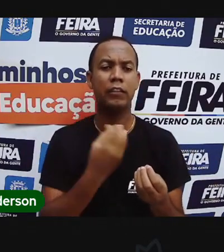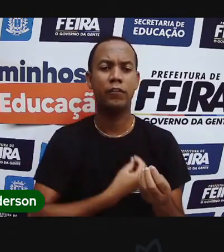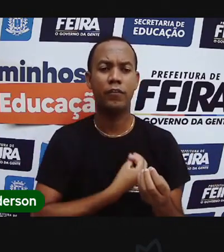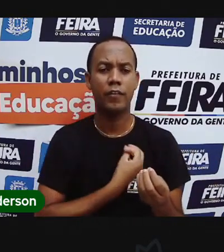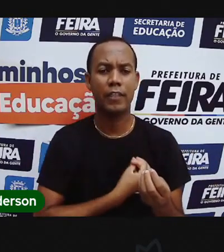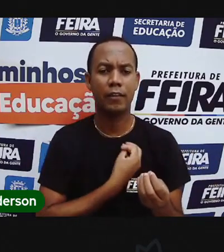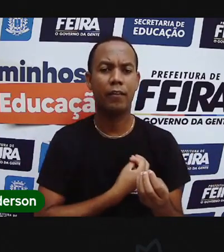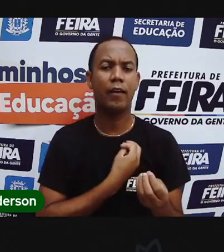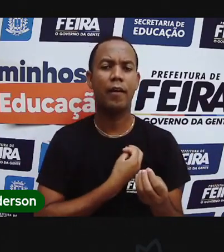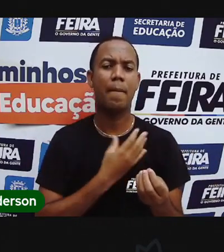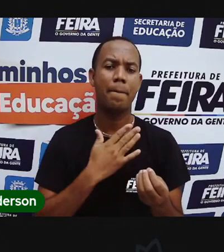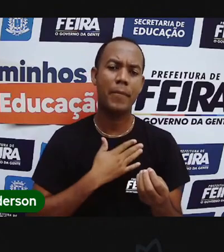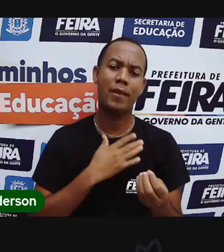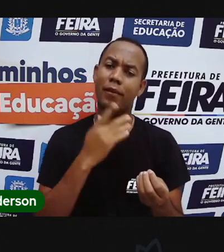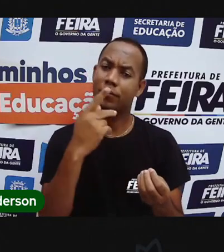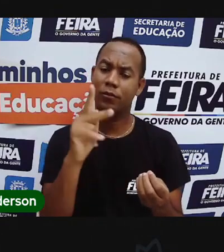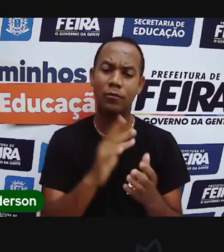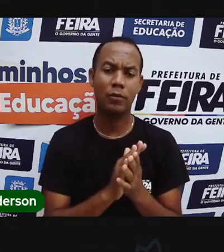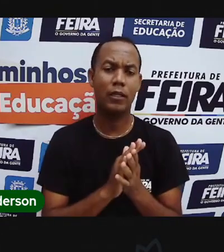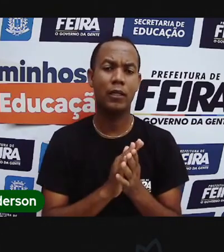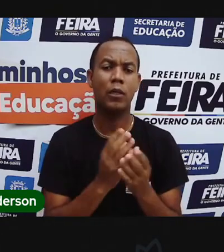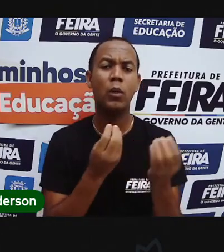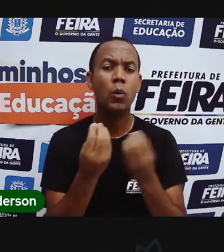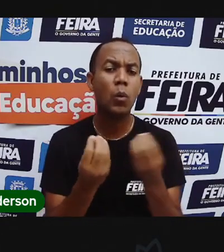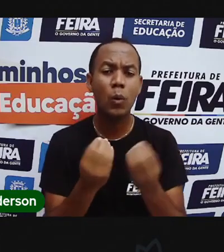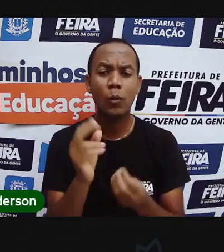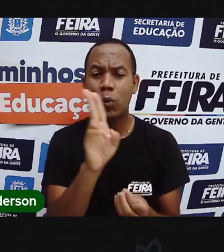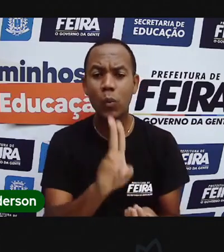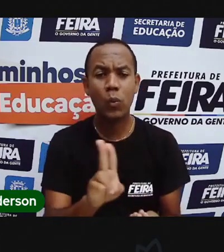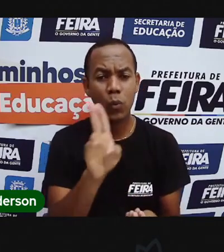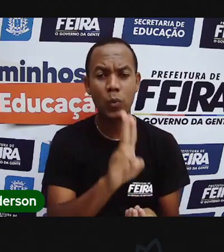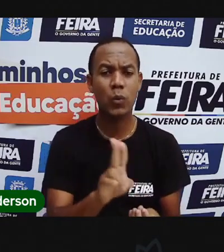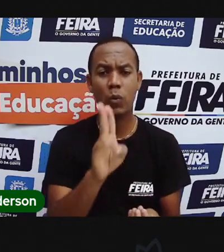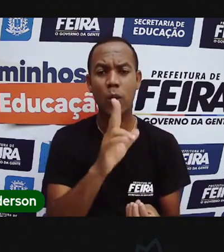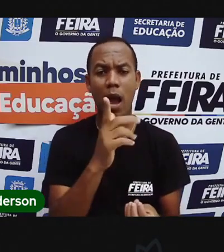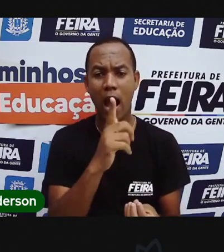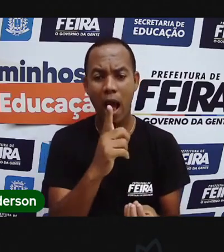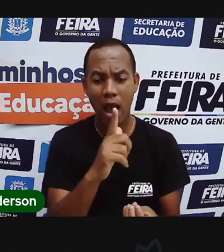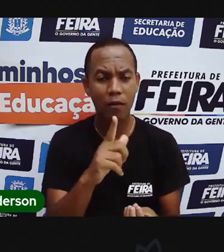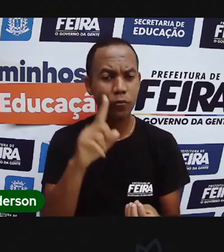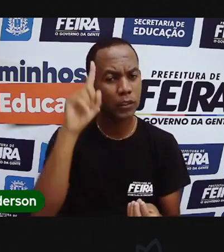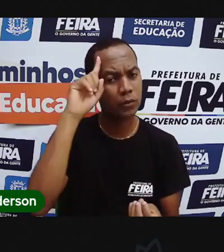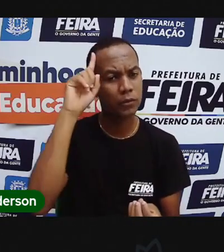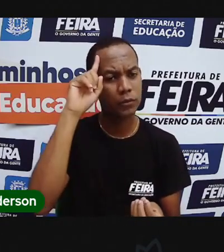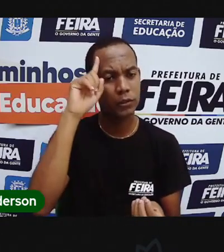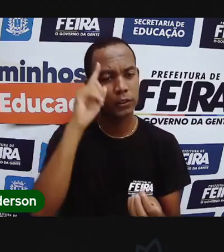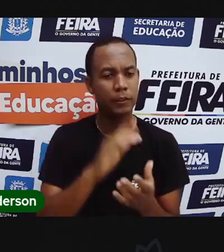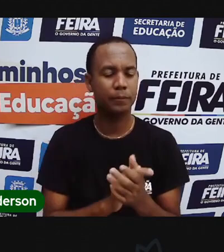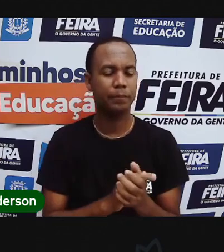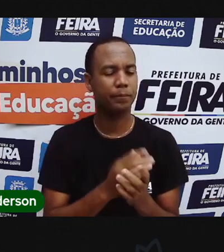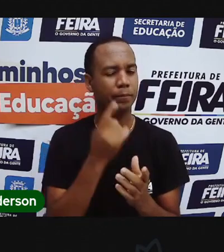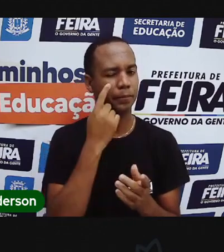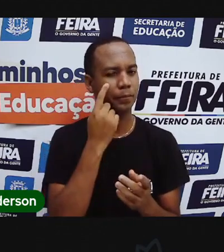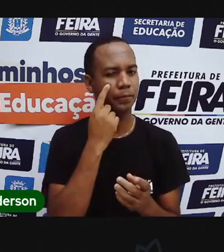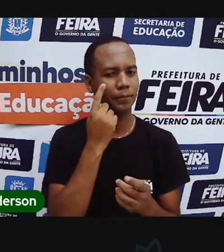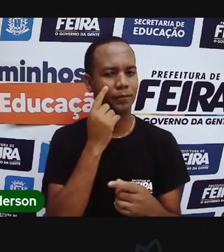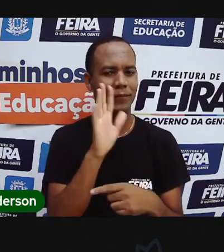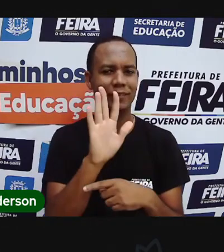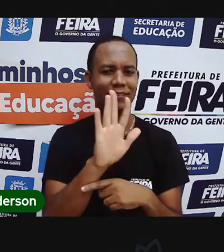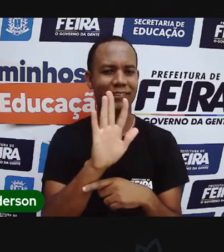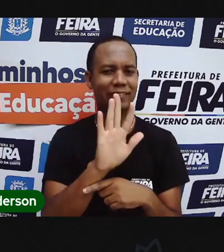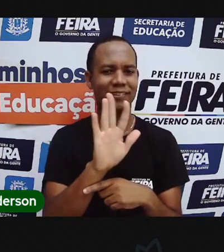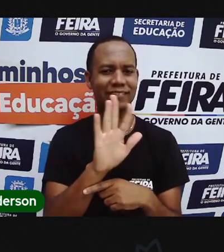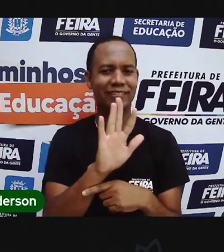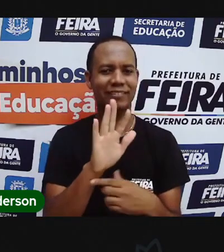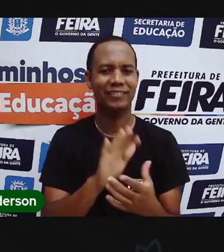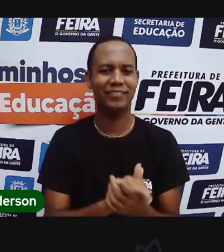para coisas que a gente utiliza no decorrer do nosso dia. Vamos ao nosso slide de hoje.